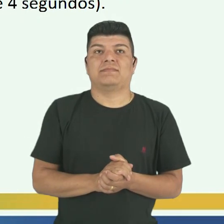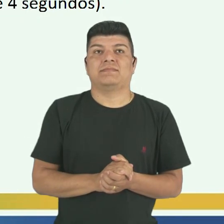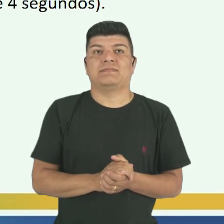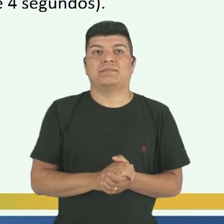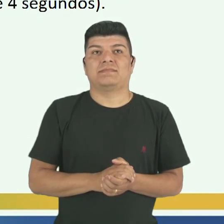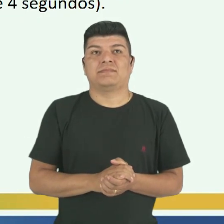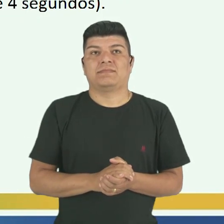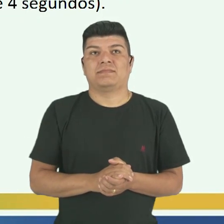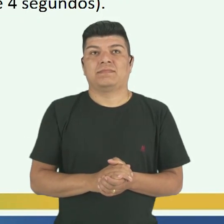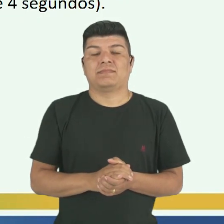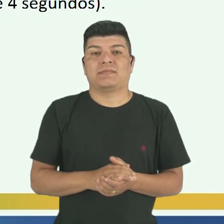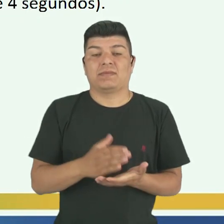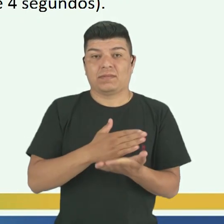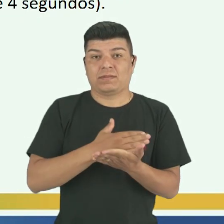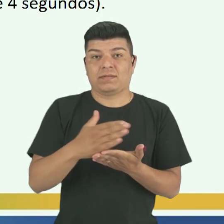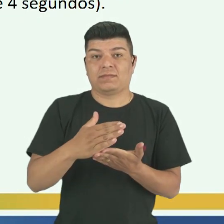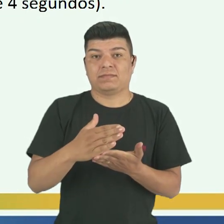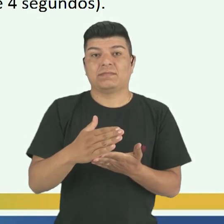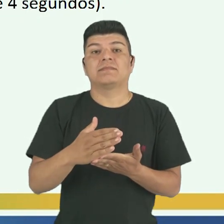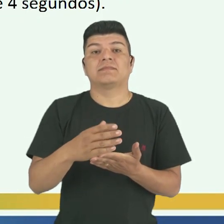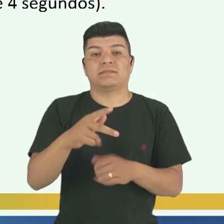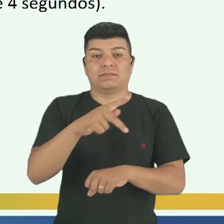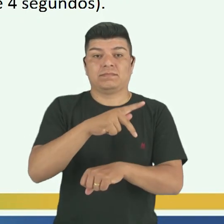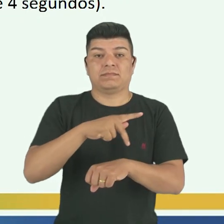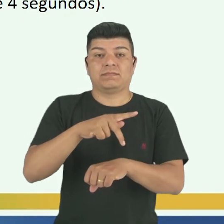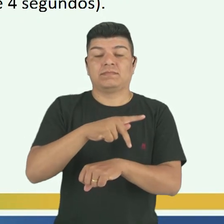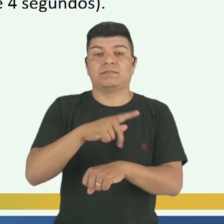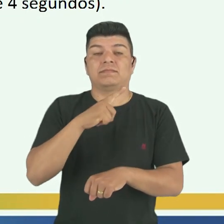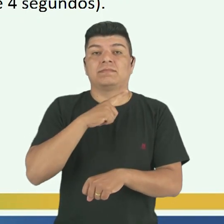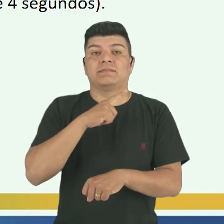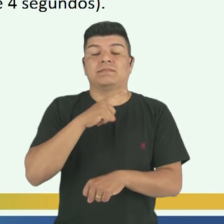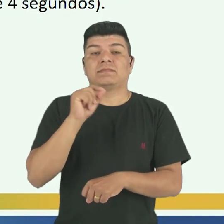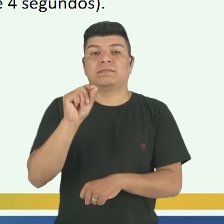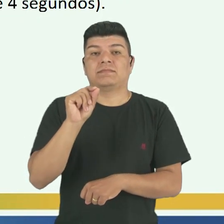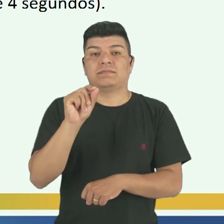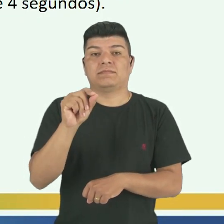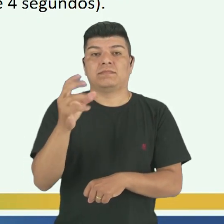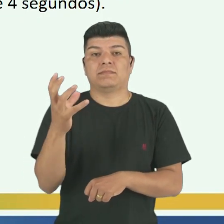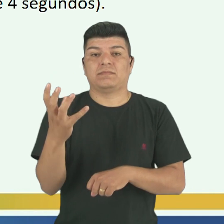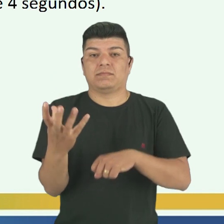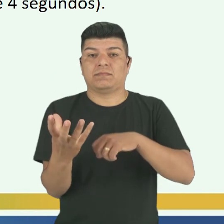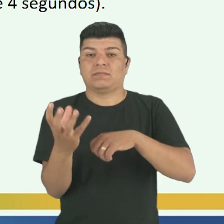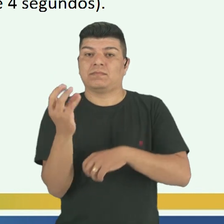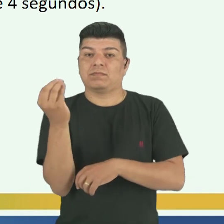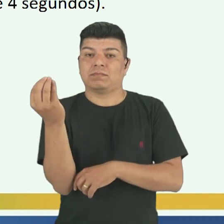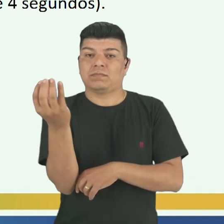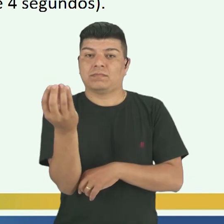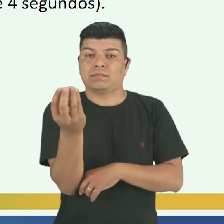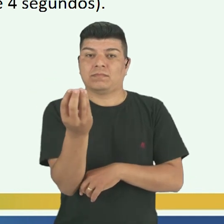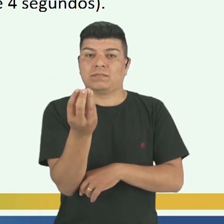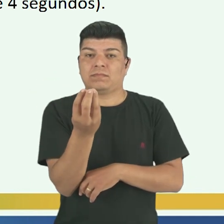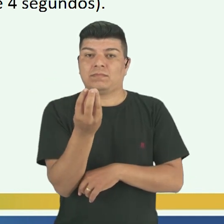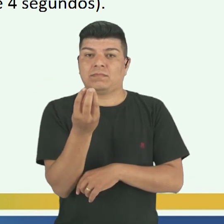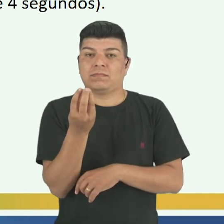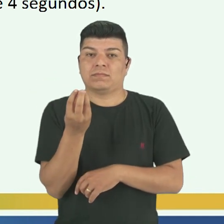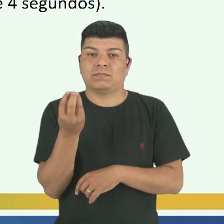Olha só, para iniciar falando de Fuso Horário, nós temos que falar do movimento de rotação da Terra, tá? A rotação da Terra